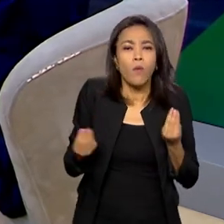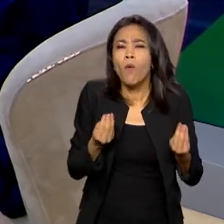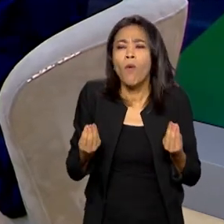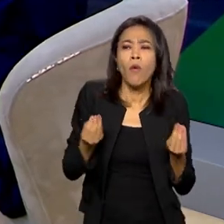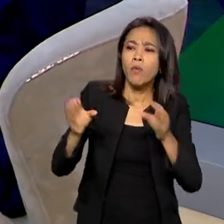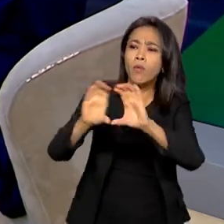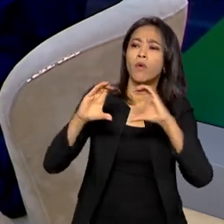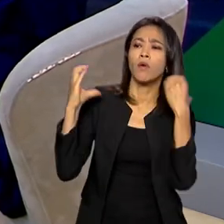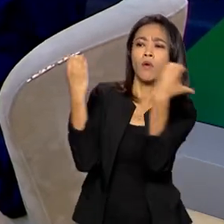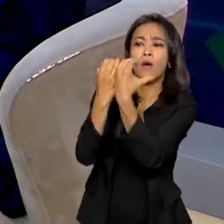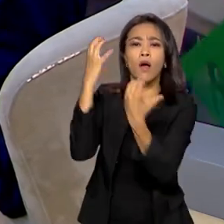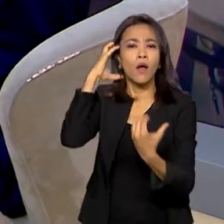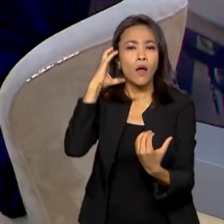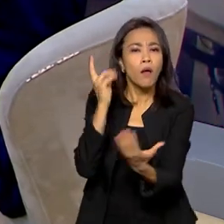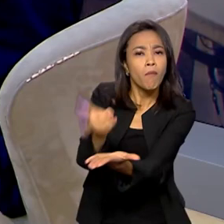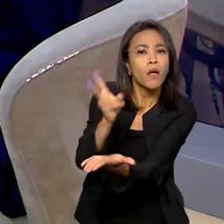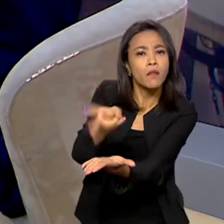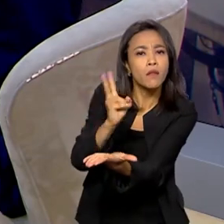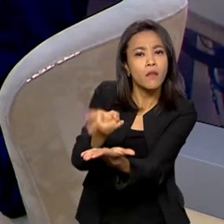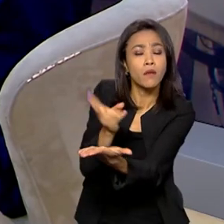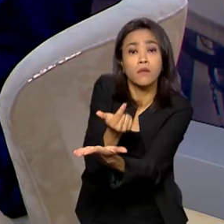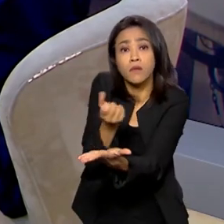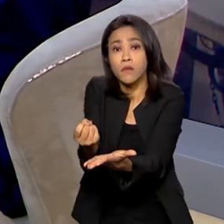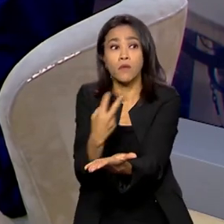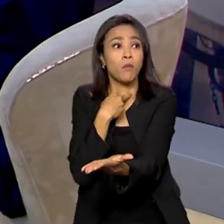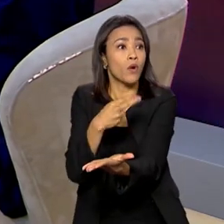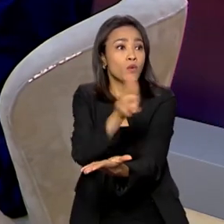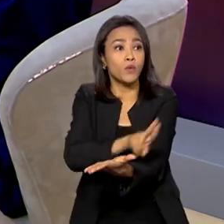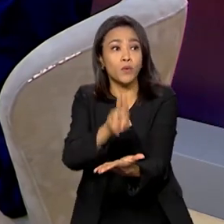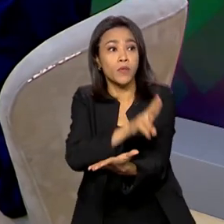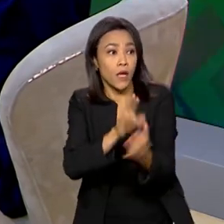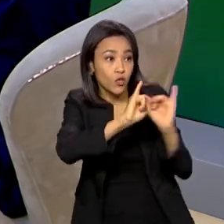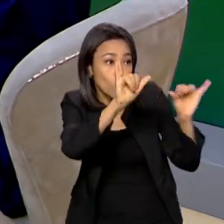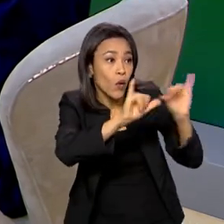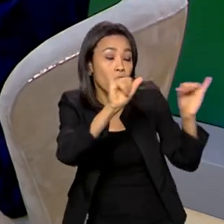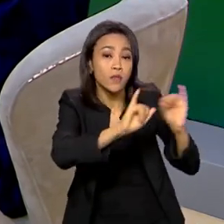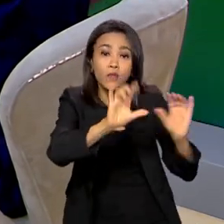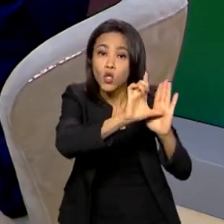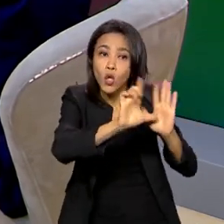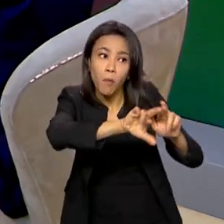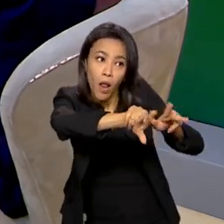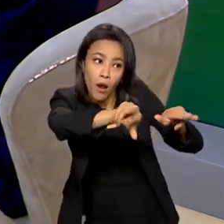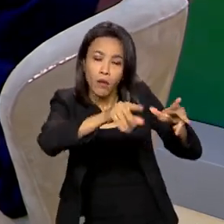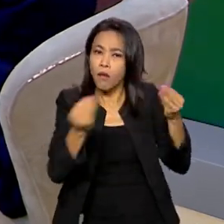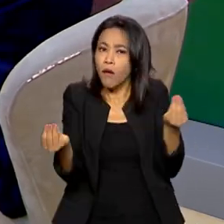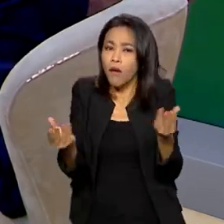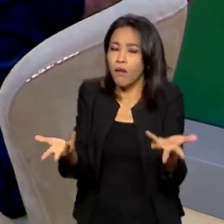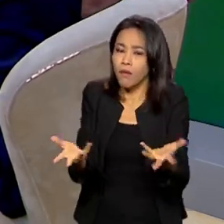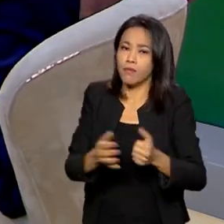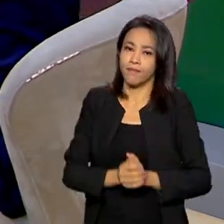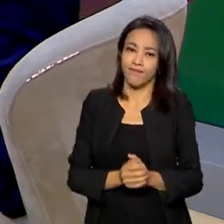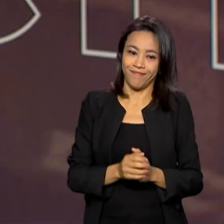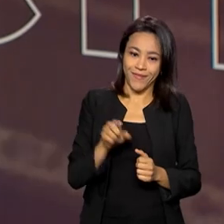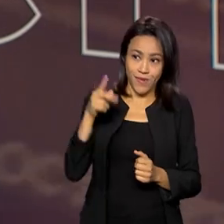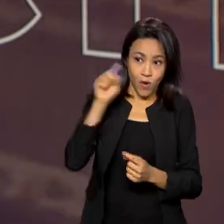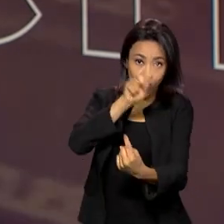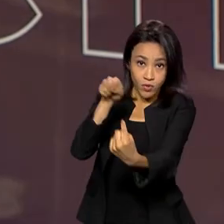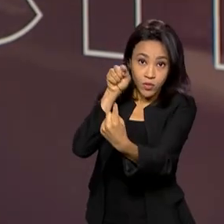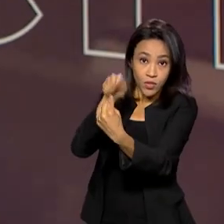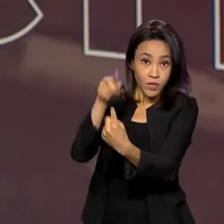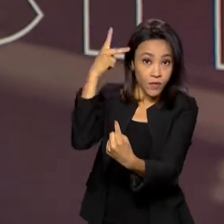uma rádio comunitária pode se manter se ela não pode utilizar o recurso da publicidade? Isso, a gente tem que lembrar que o fim de uma comunitária é o fim